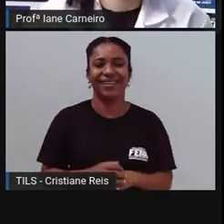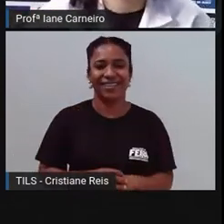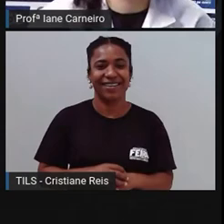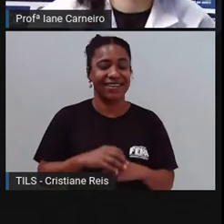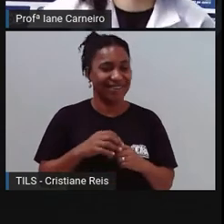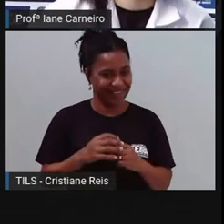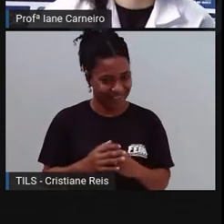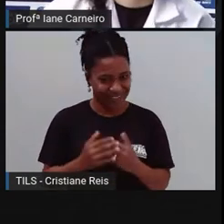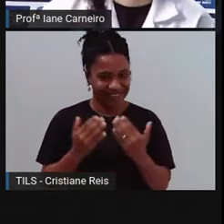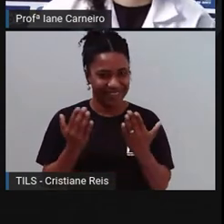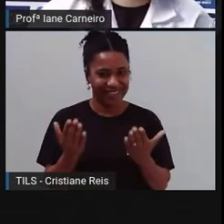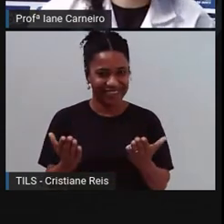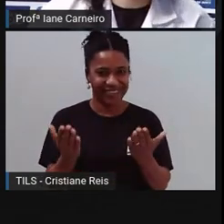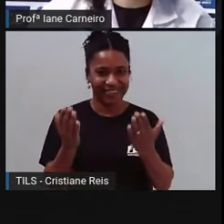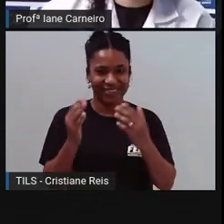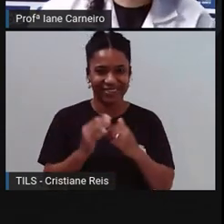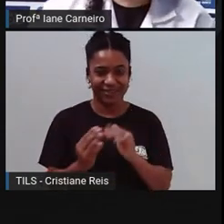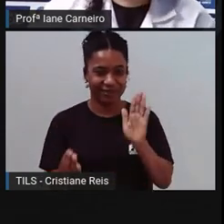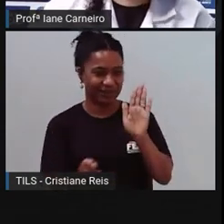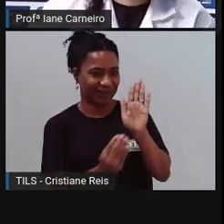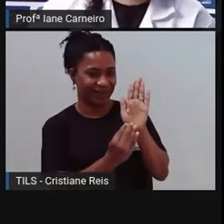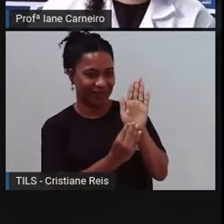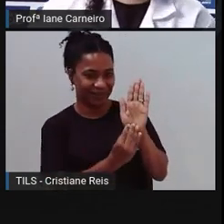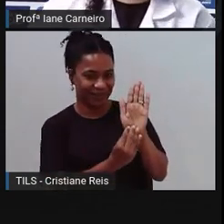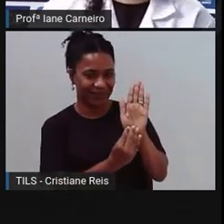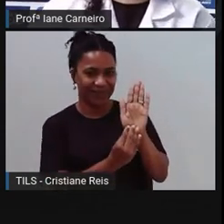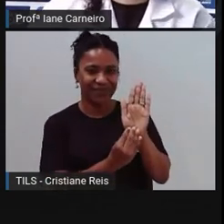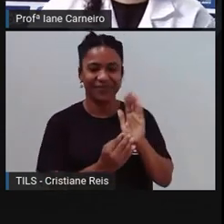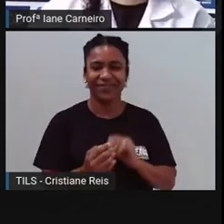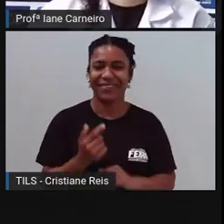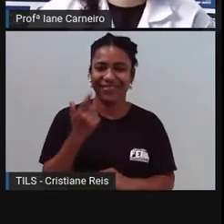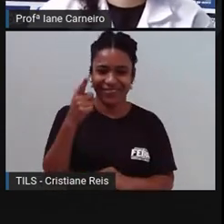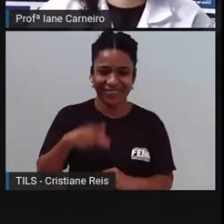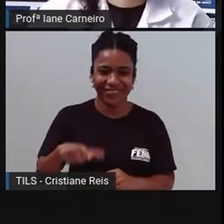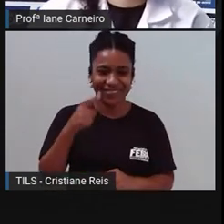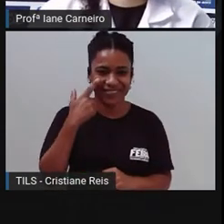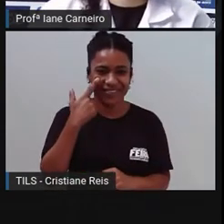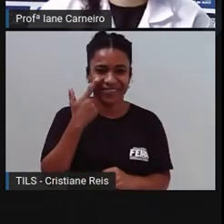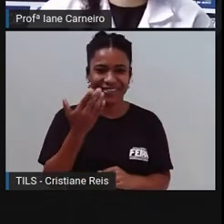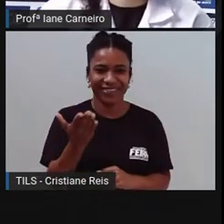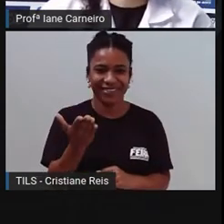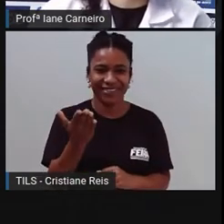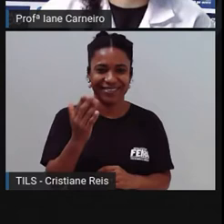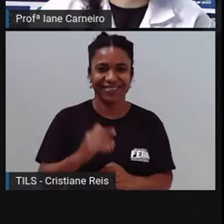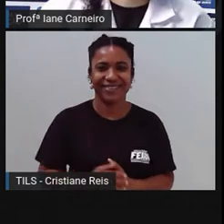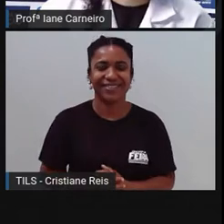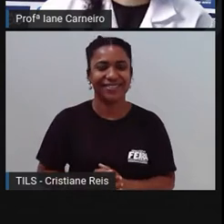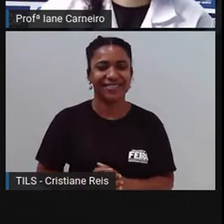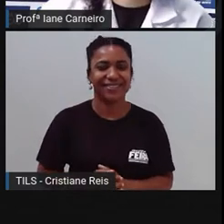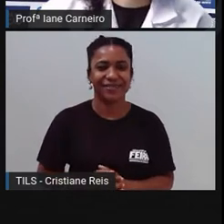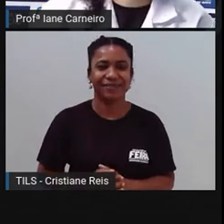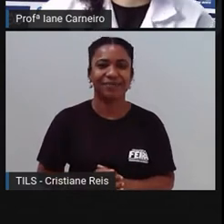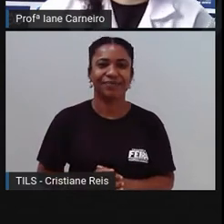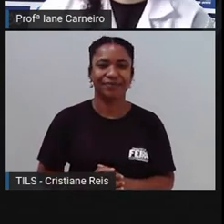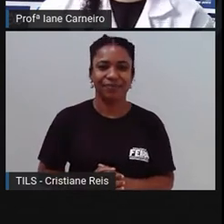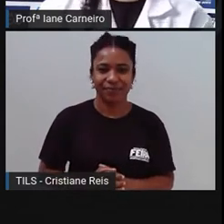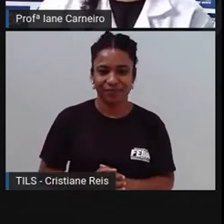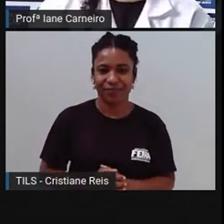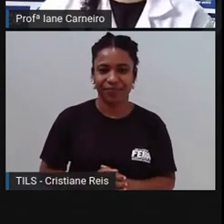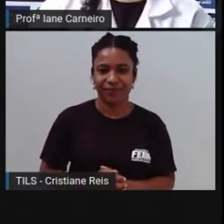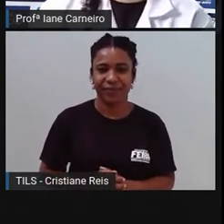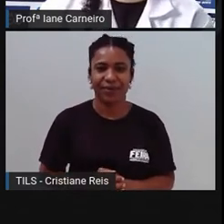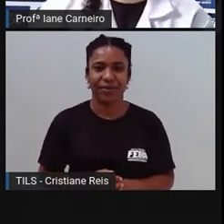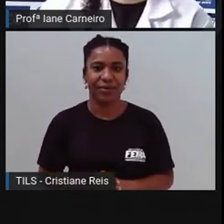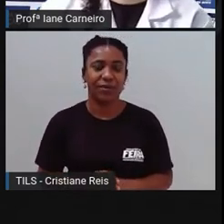meia. Joia essa, hein? Vamos para a próxima, Adivinha se puder. Seis mortos